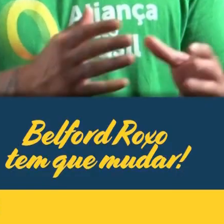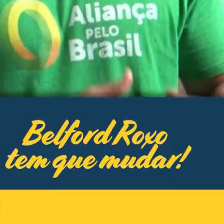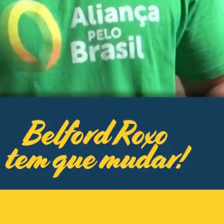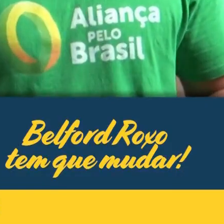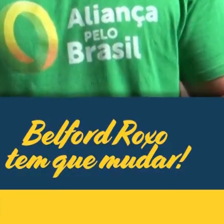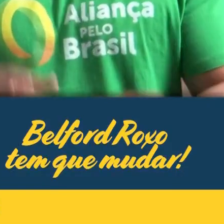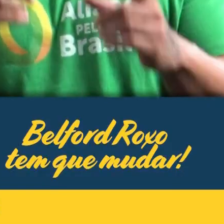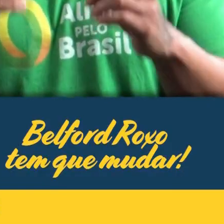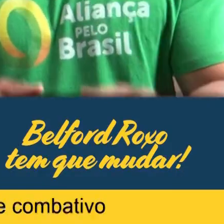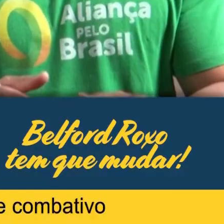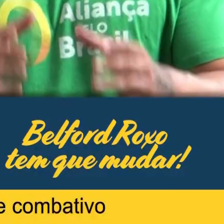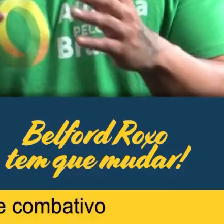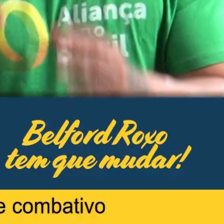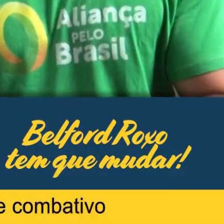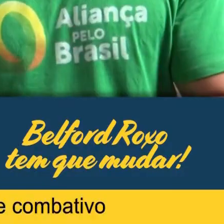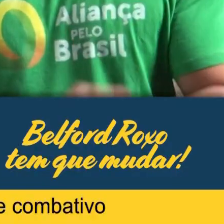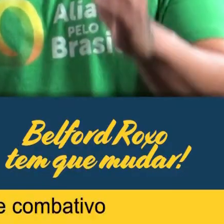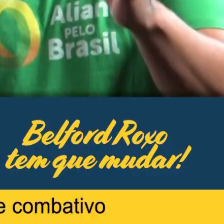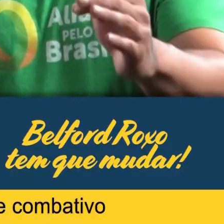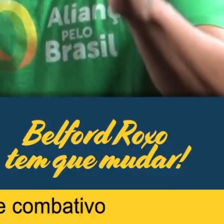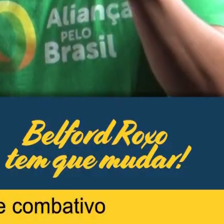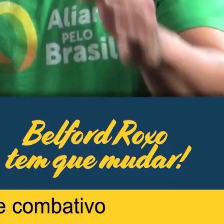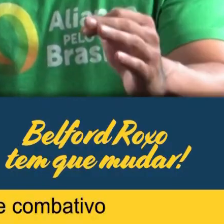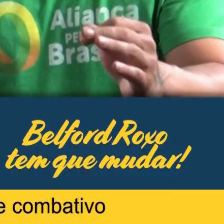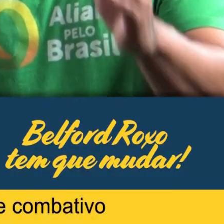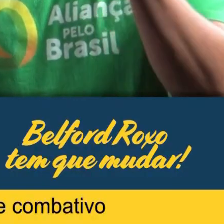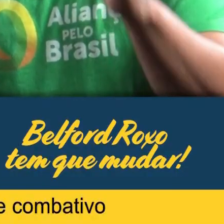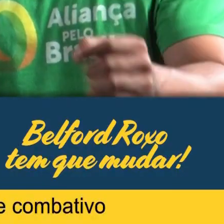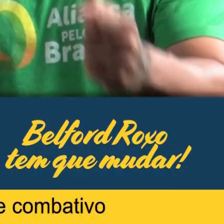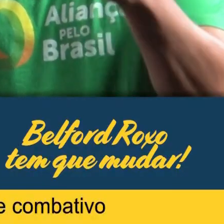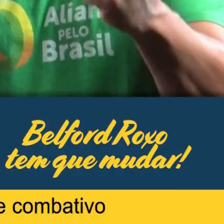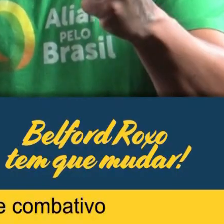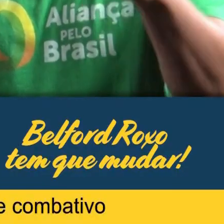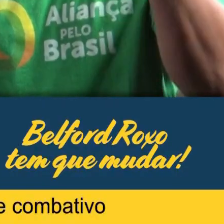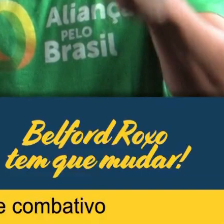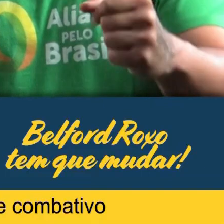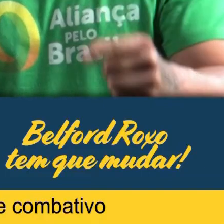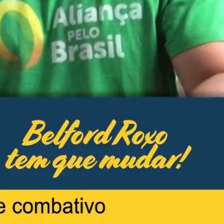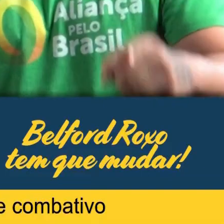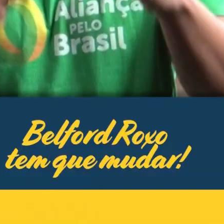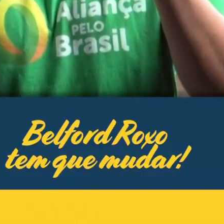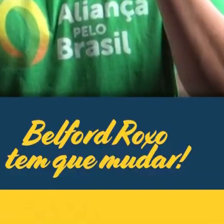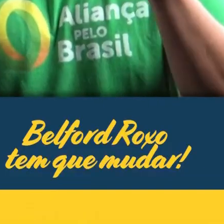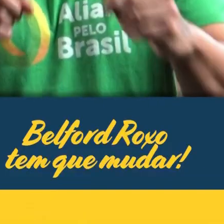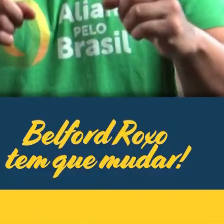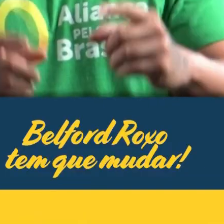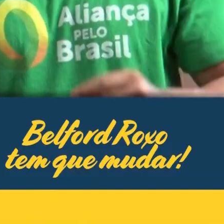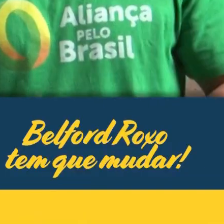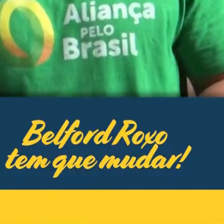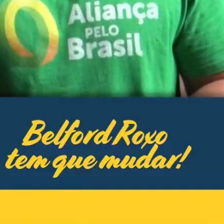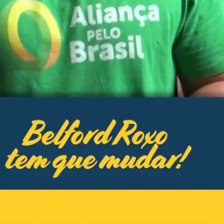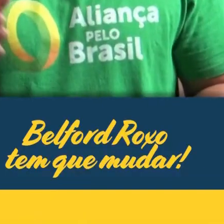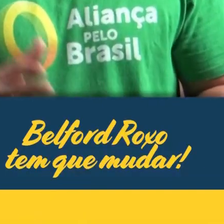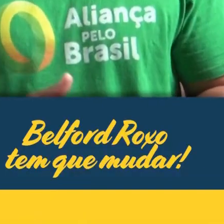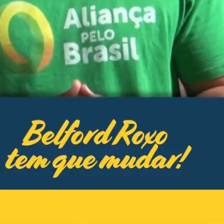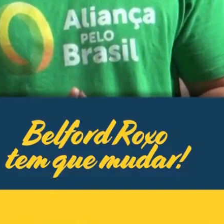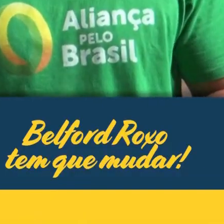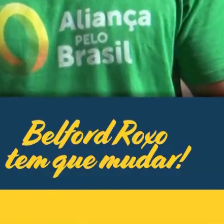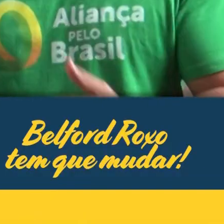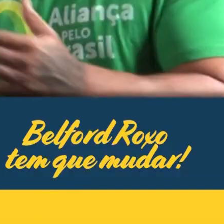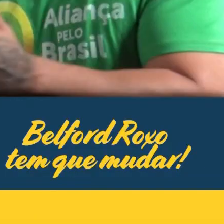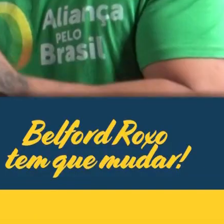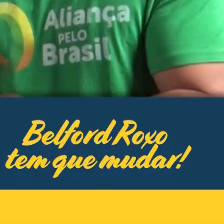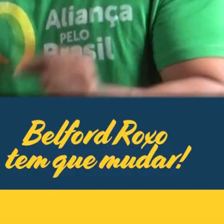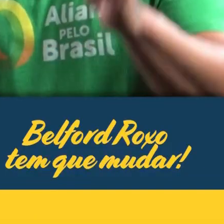Bolsonaro em 2018, tem obrigação de votar esse ano num prefeito aguerrido e combativo que dará novos rumos à cidade de